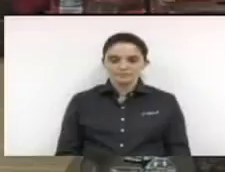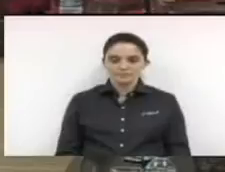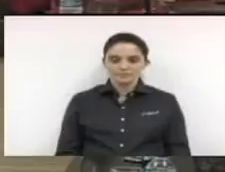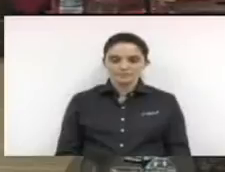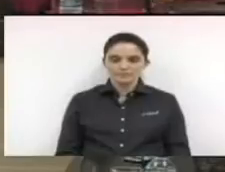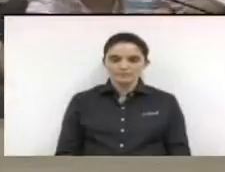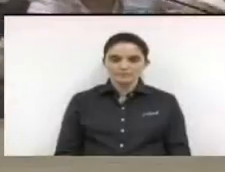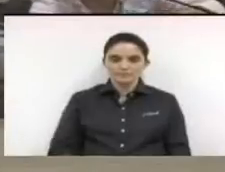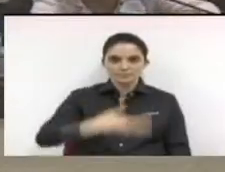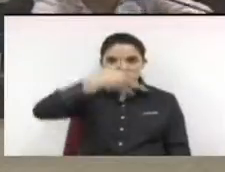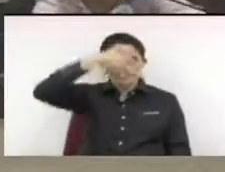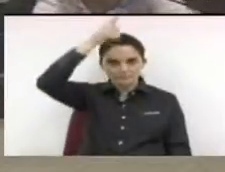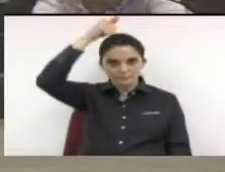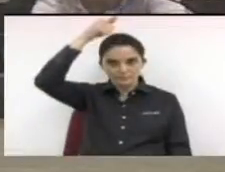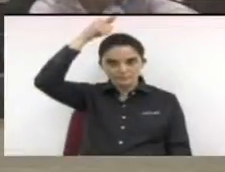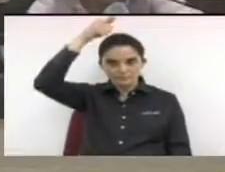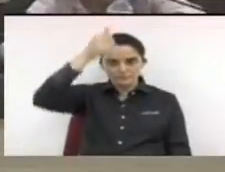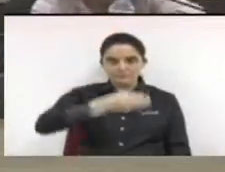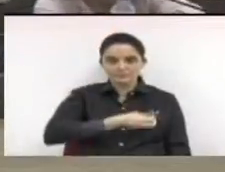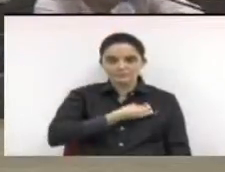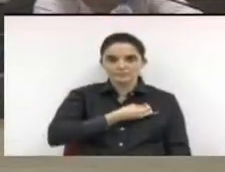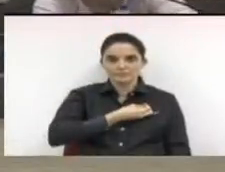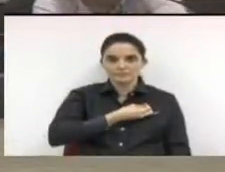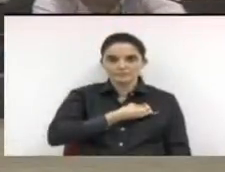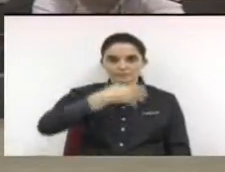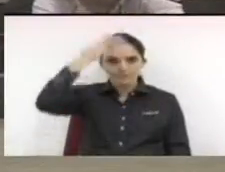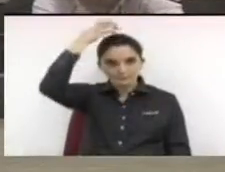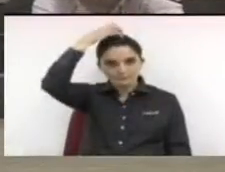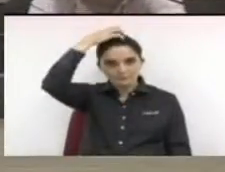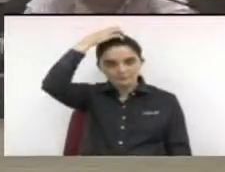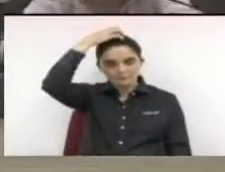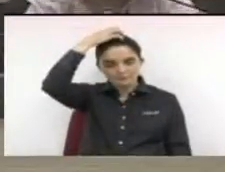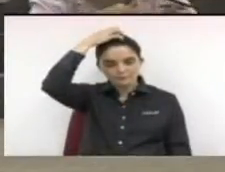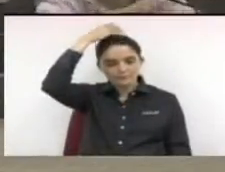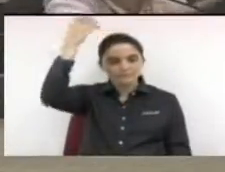Toninho Franco. Presente. Darcy Reis.